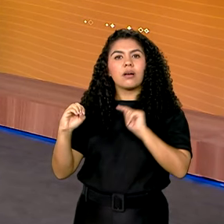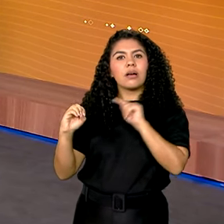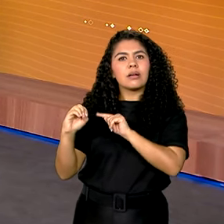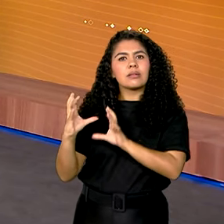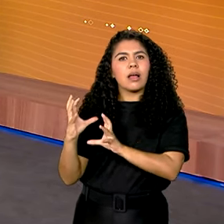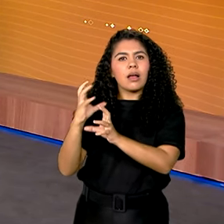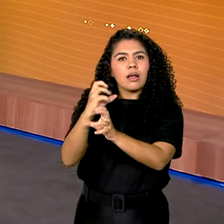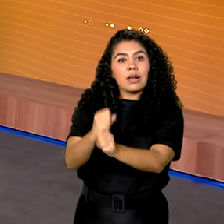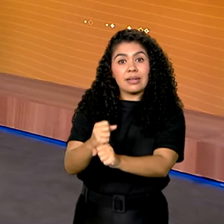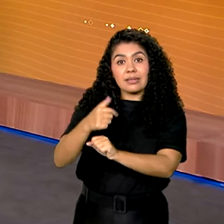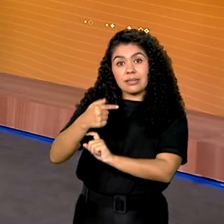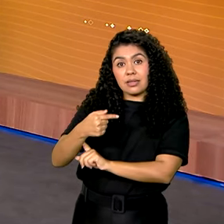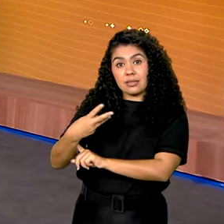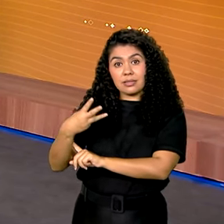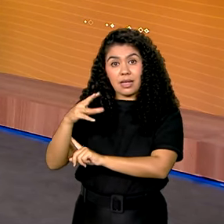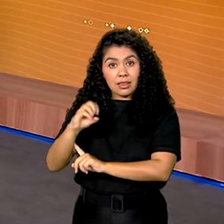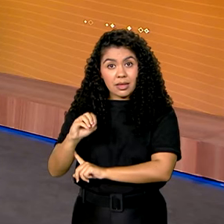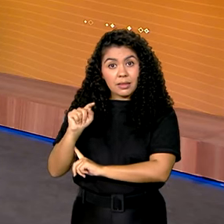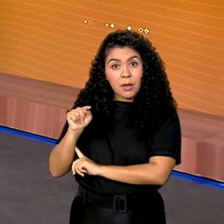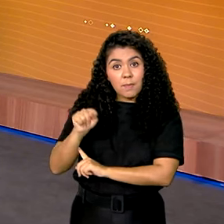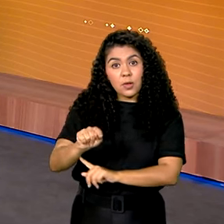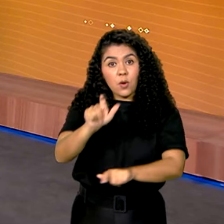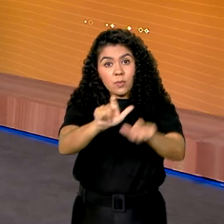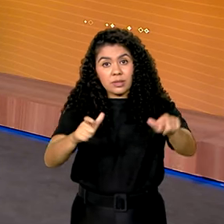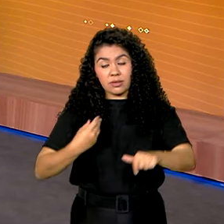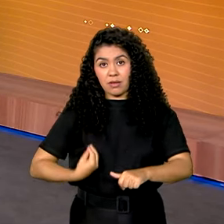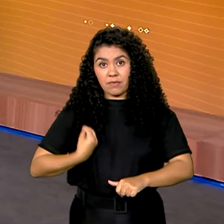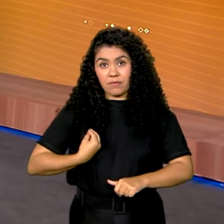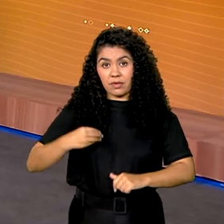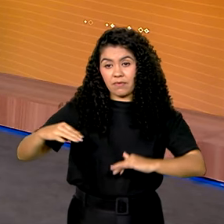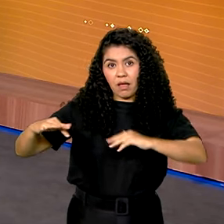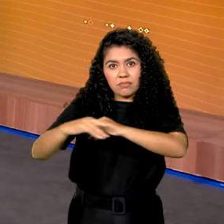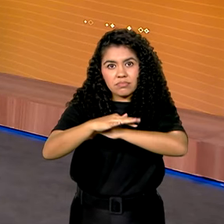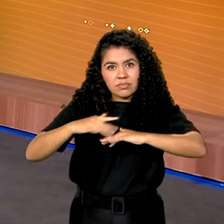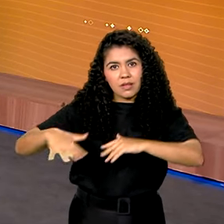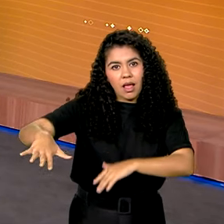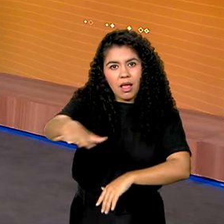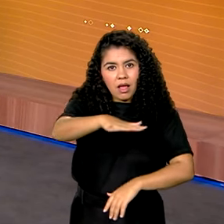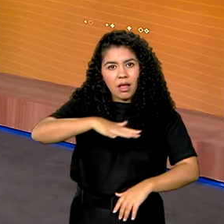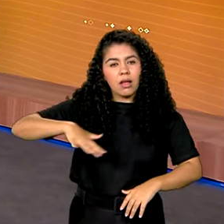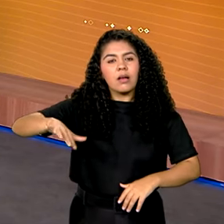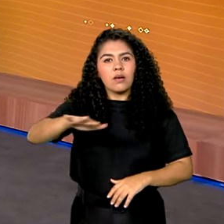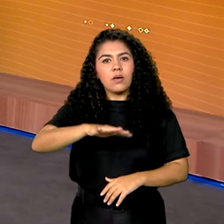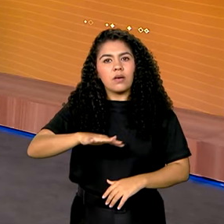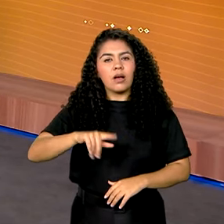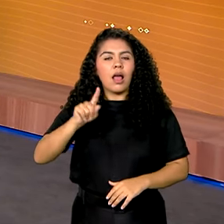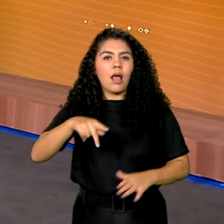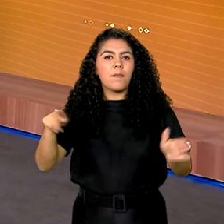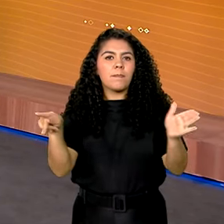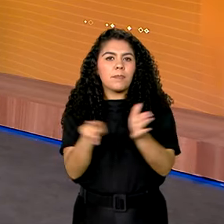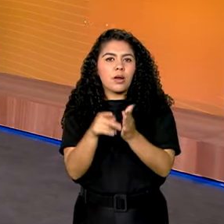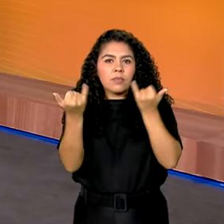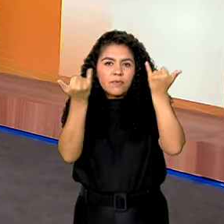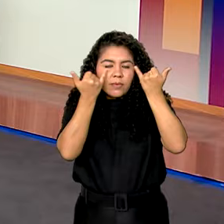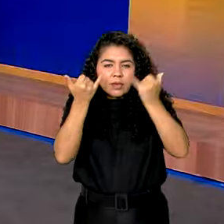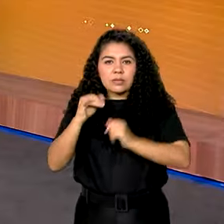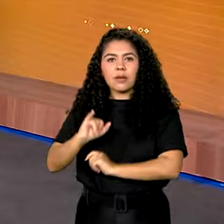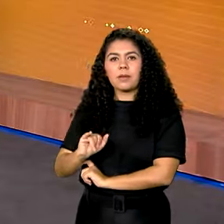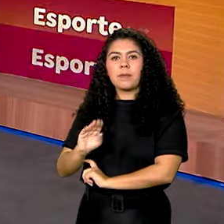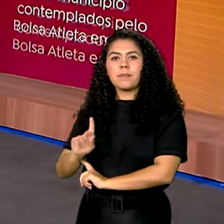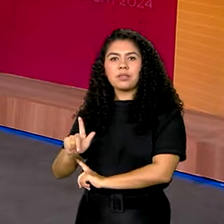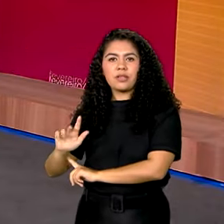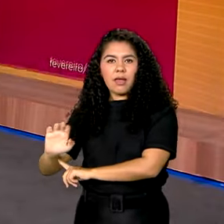730 mil habitantes, que fica na região metropolitana de São Paulo. Os números são do Censo do IBGE de